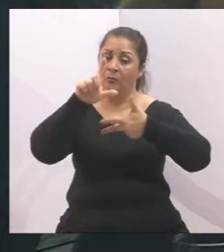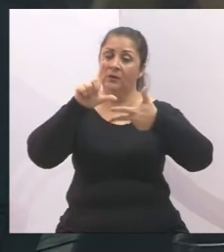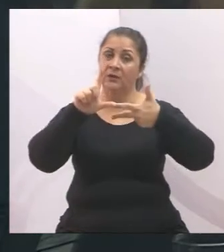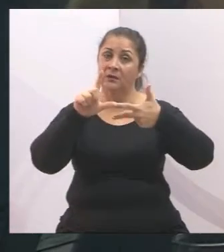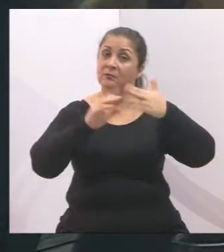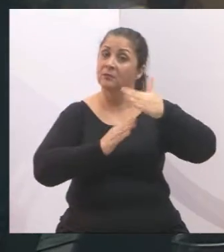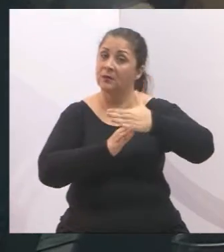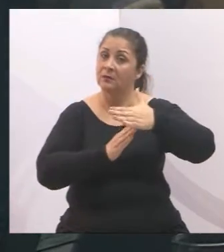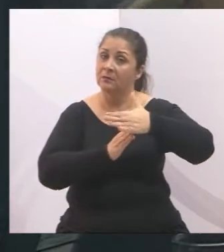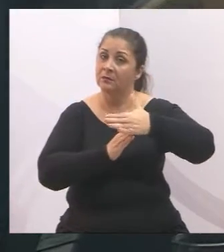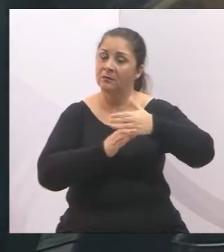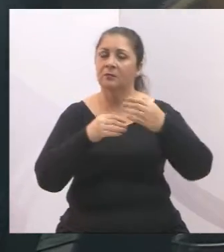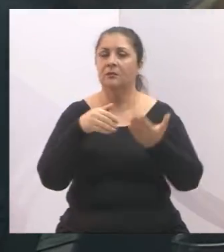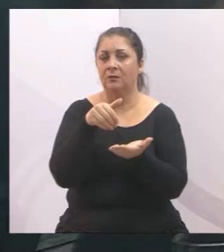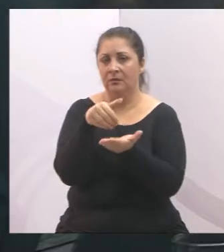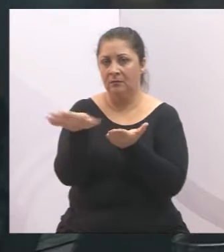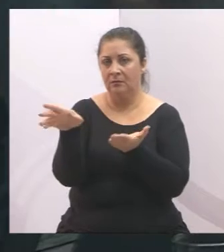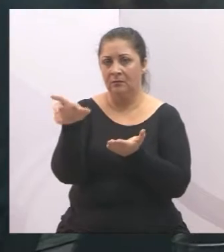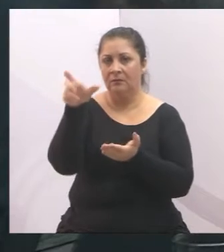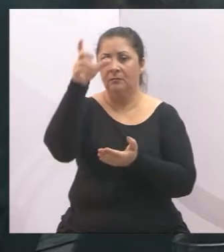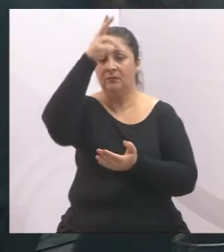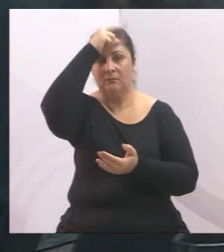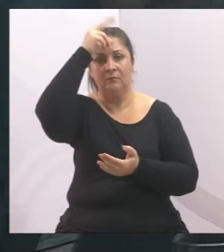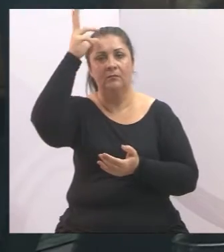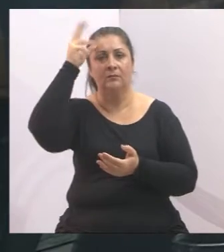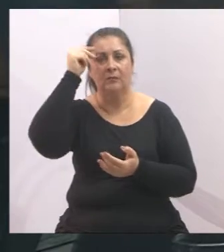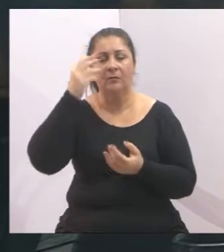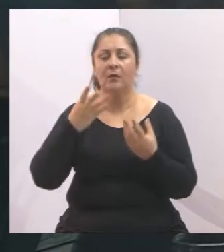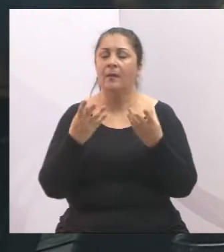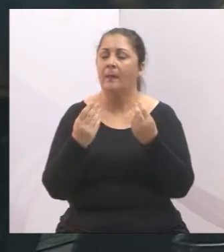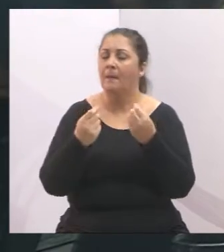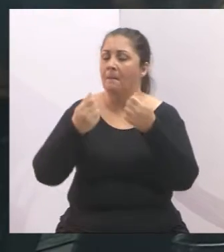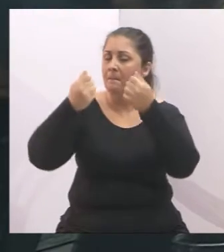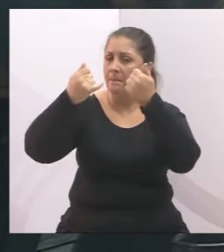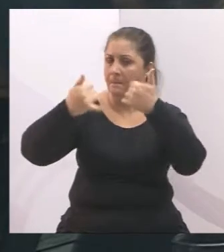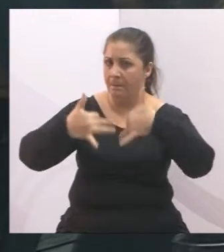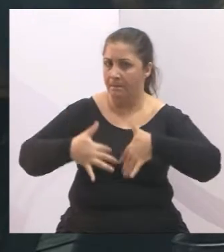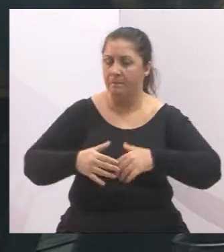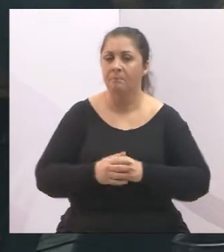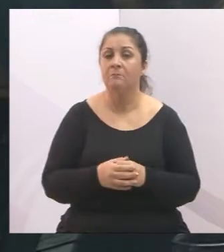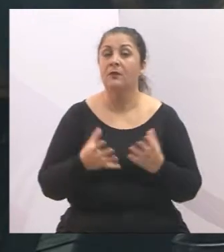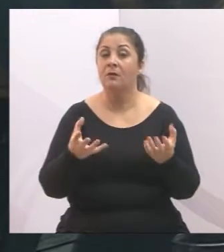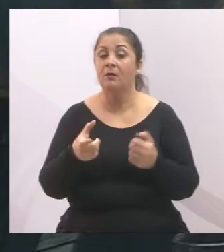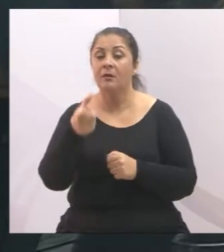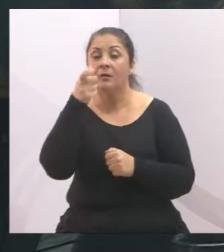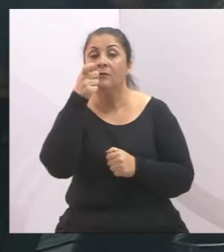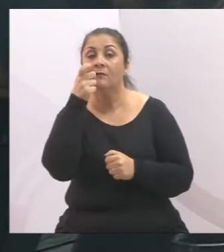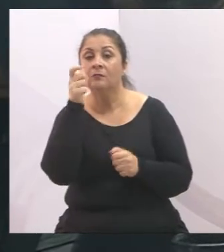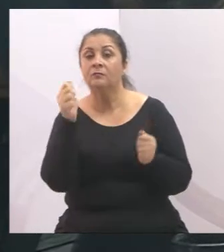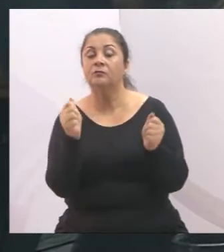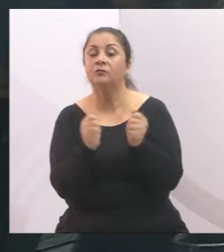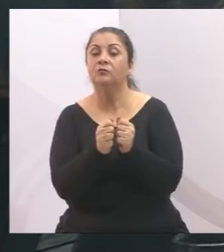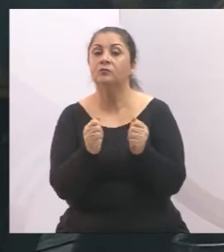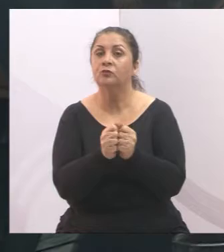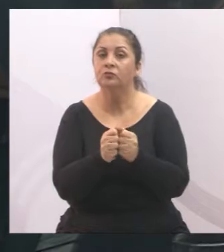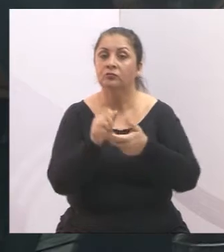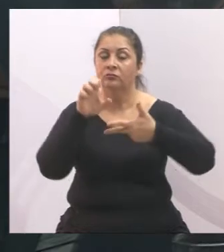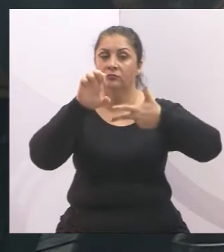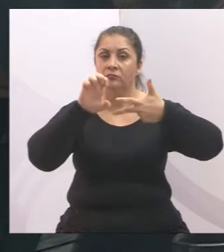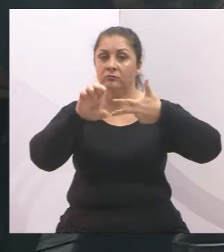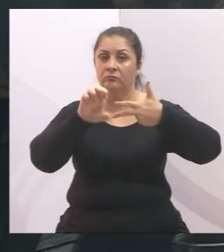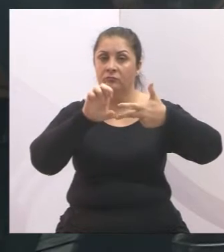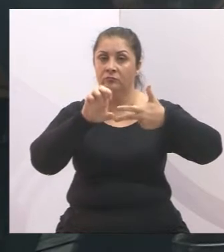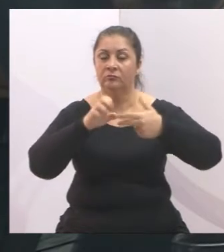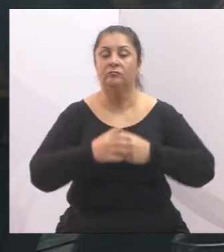nós estamos aqui encaminhando para a Prefeitura uma série de recomendações que eu quero acompanhar junto ao Poder Executivo,